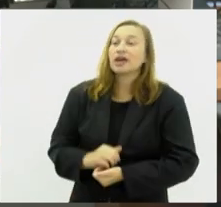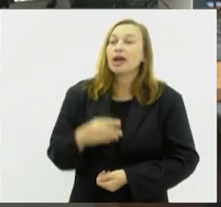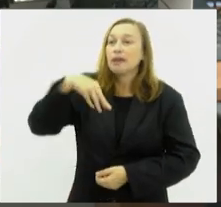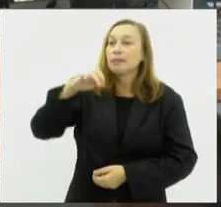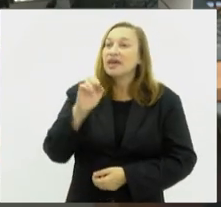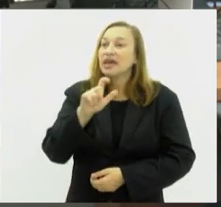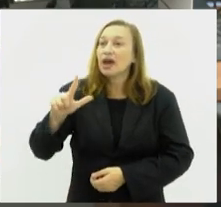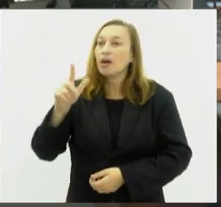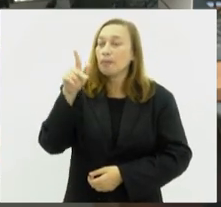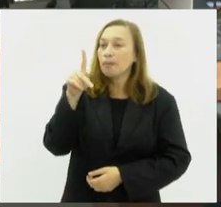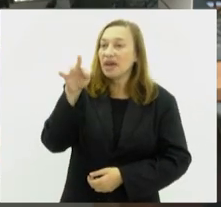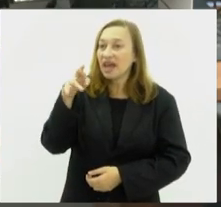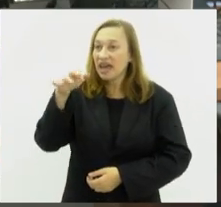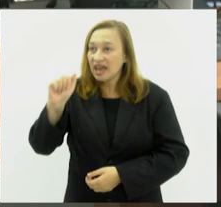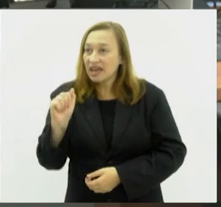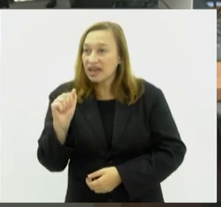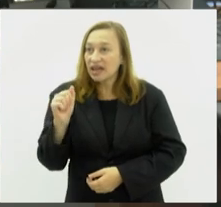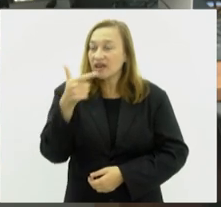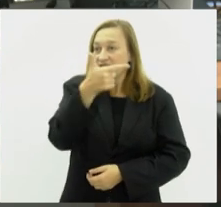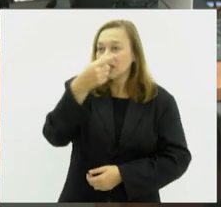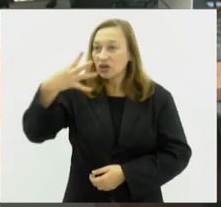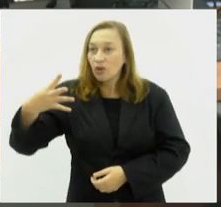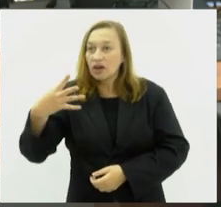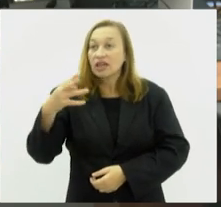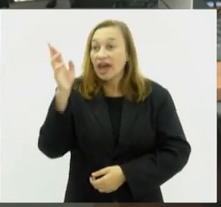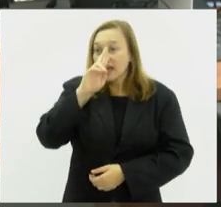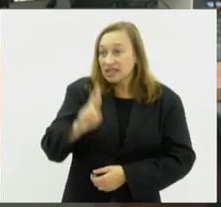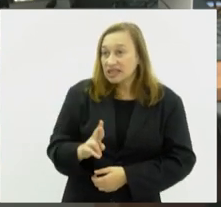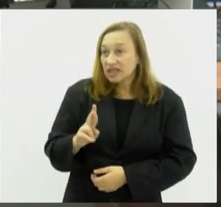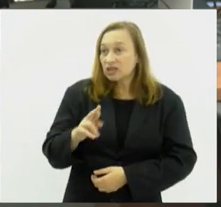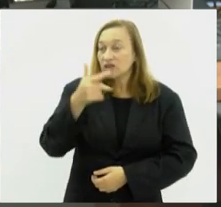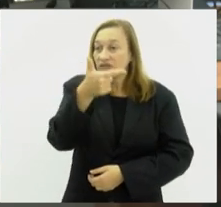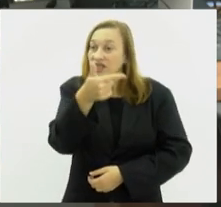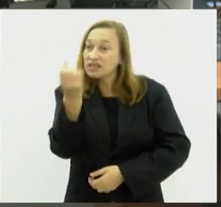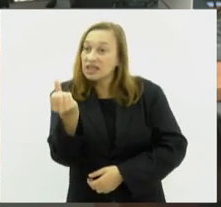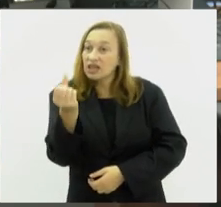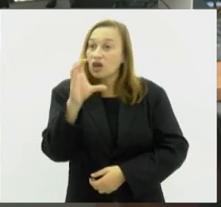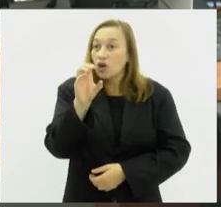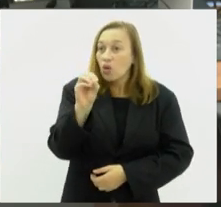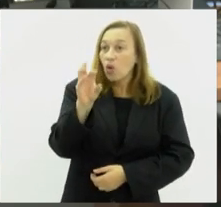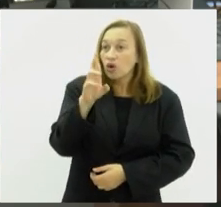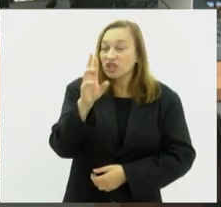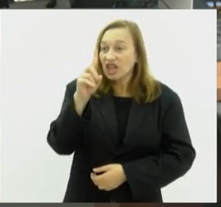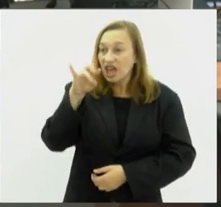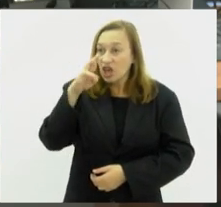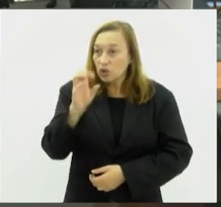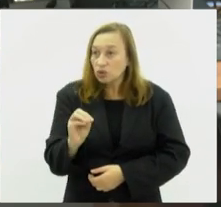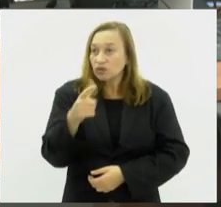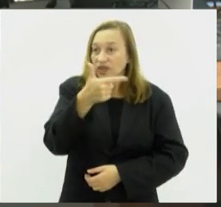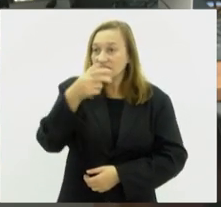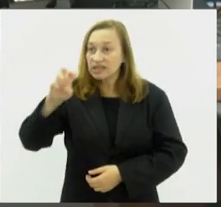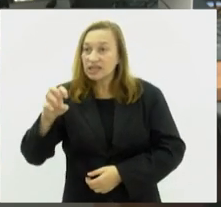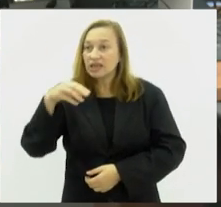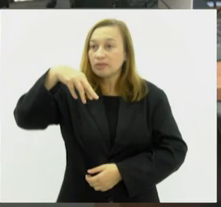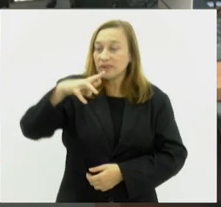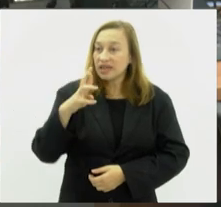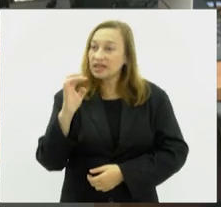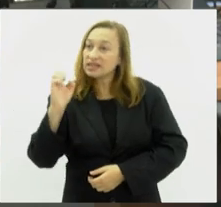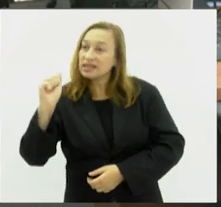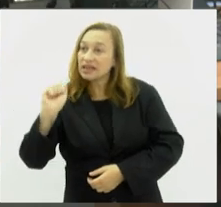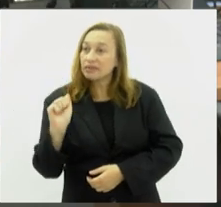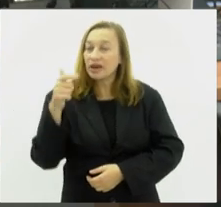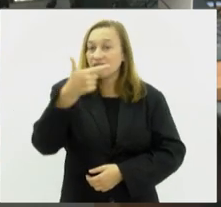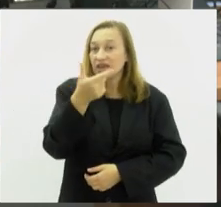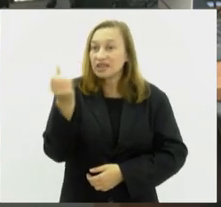Miguel Pereira, 24 graus. Resende, 26 graus. Cordeiro, 25 graus. E Miracema, 26 graus. Todas as cidades